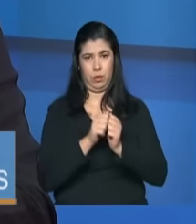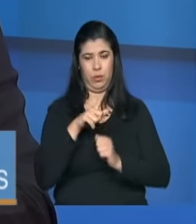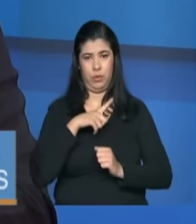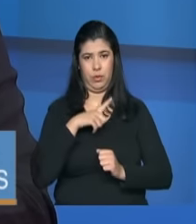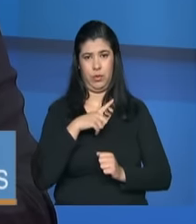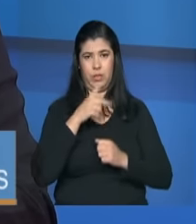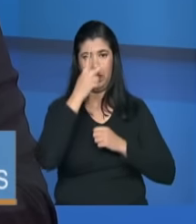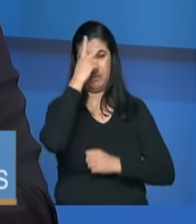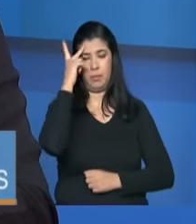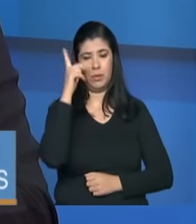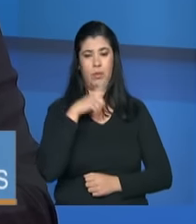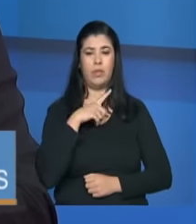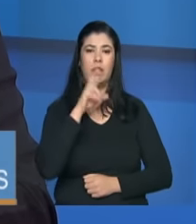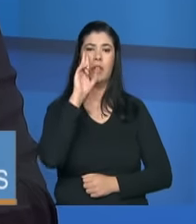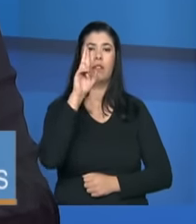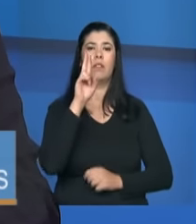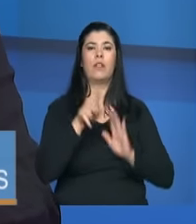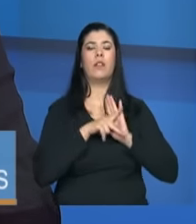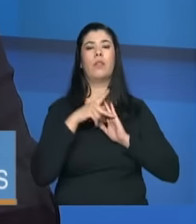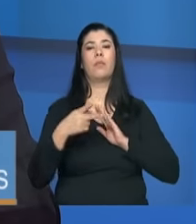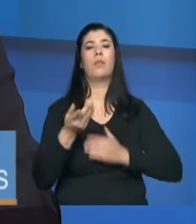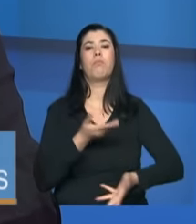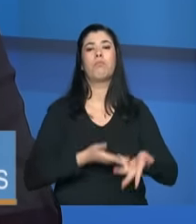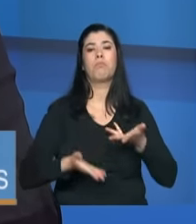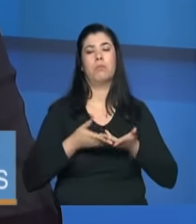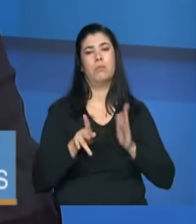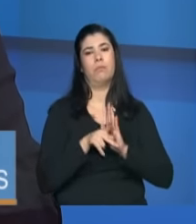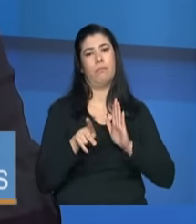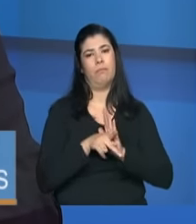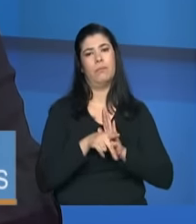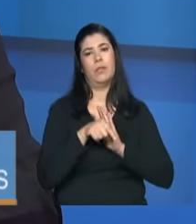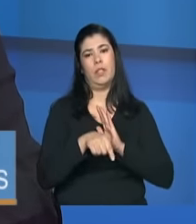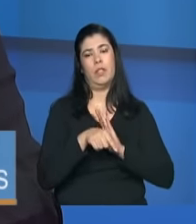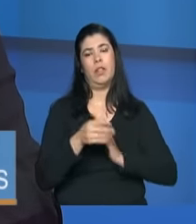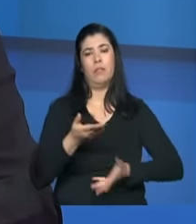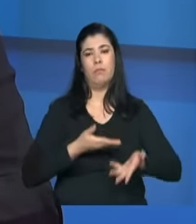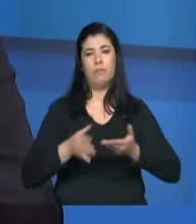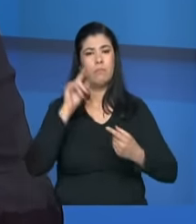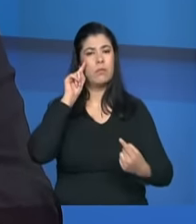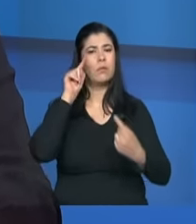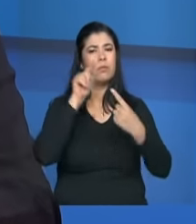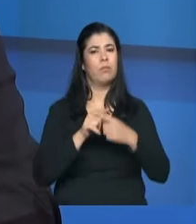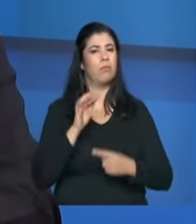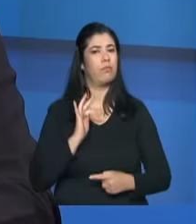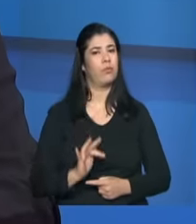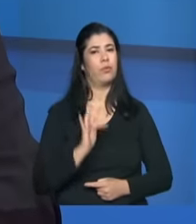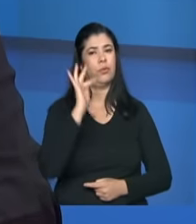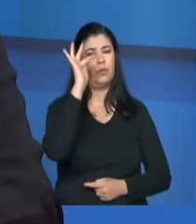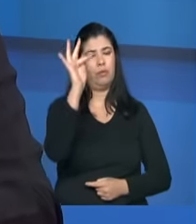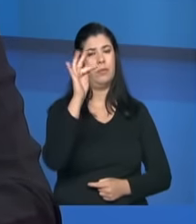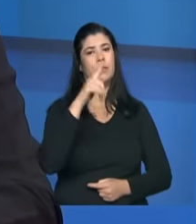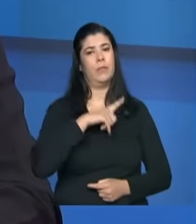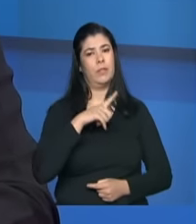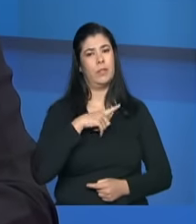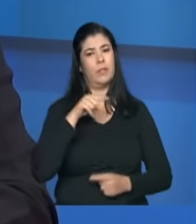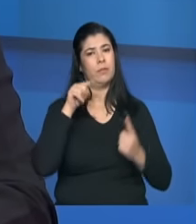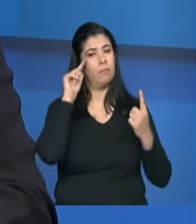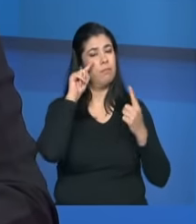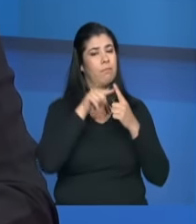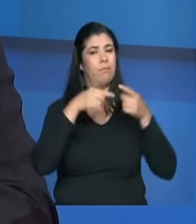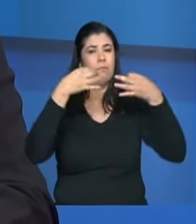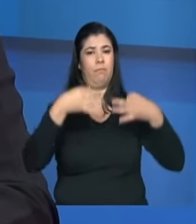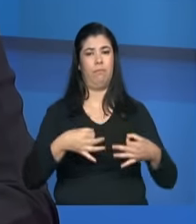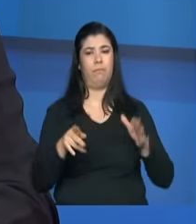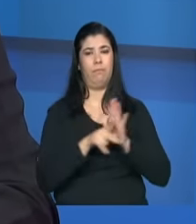para referência dos serviços então tudo isso para que os serviços sejam alcançados na nos objetivos que eles se